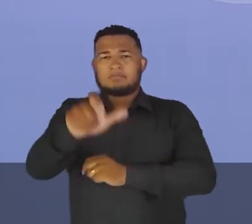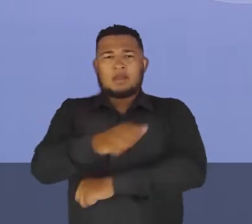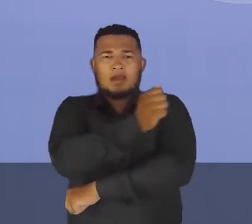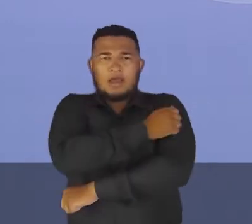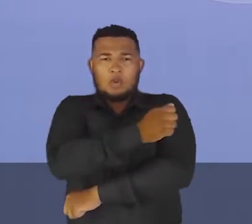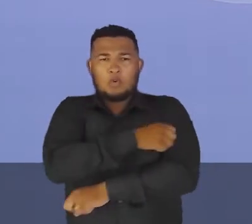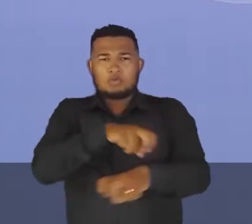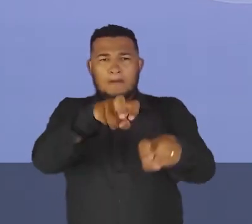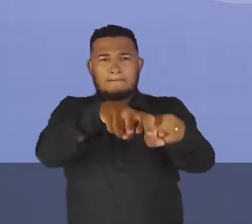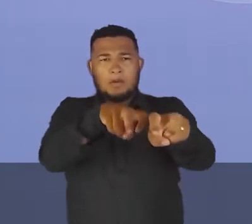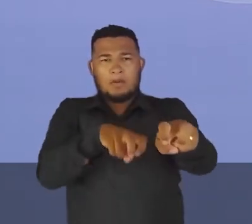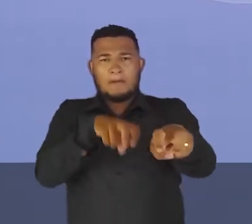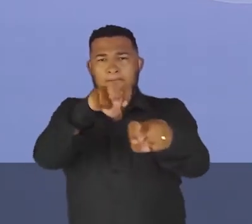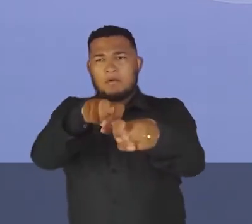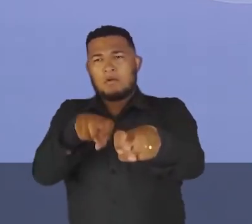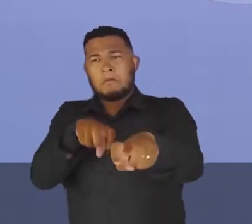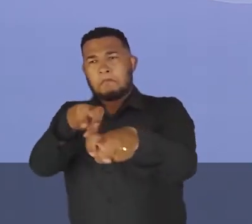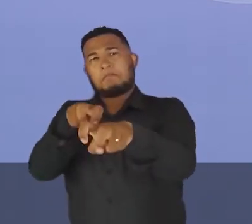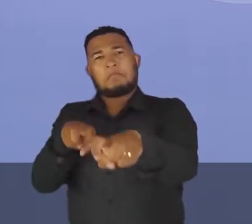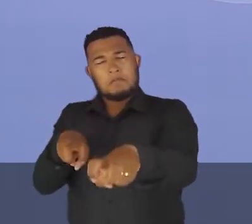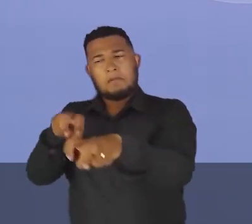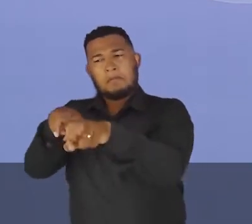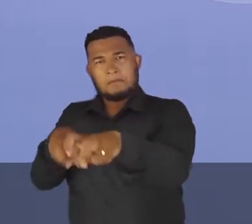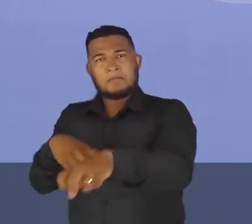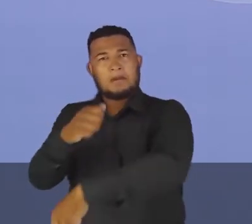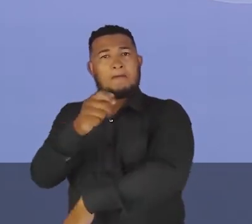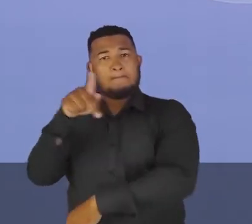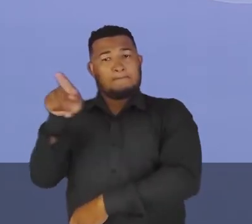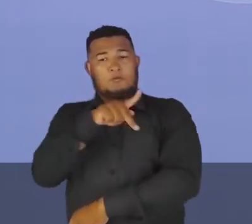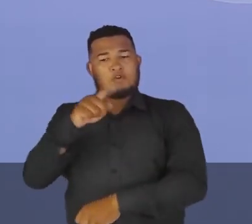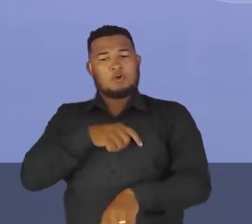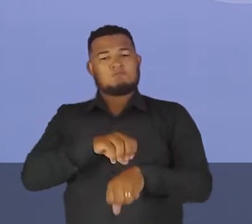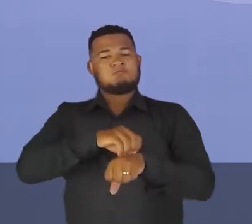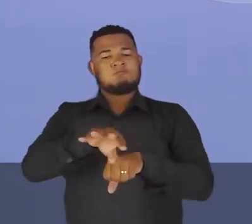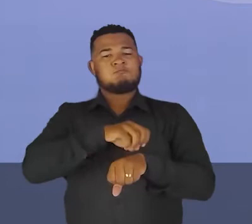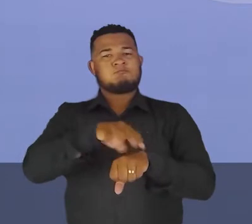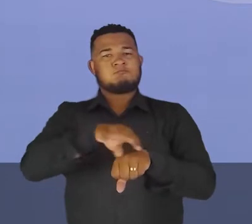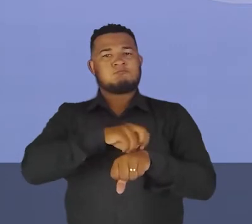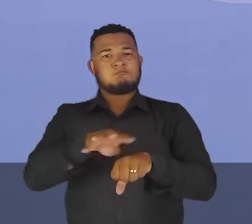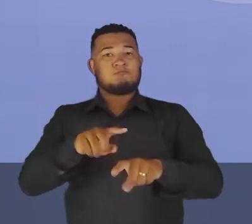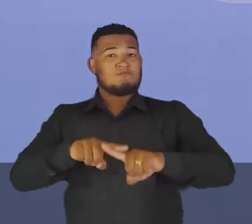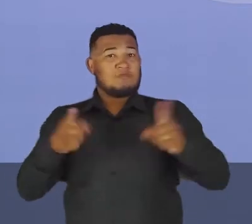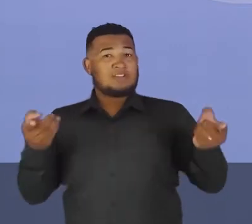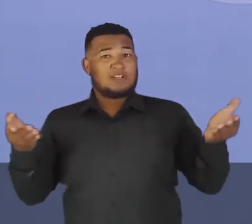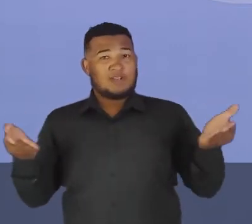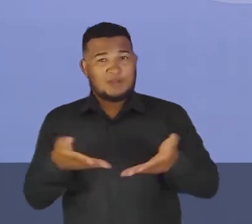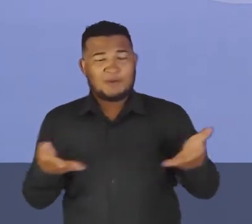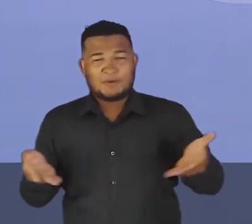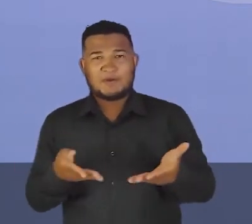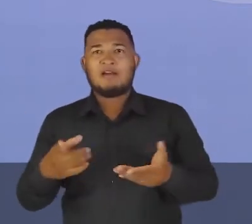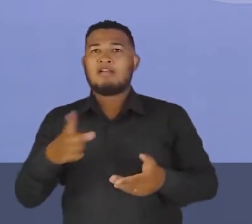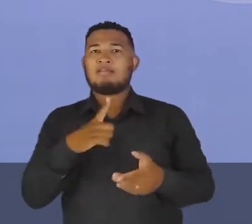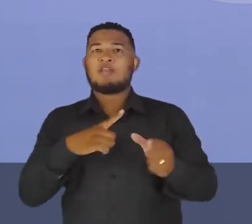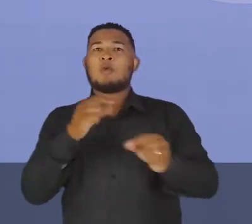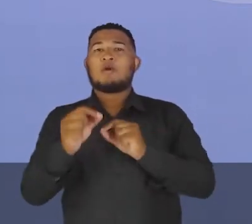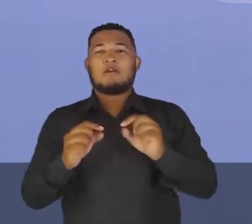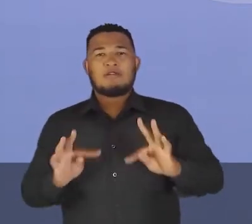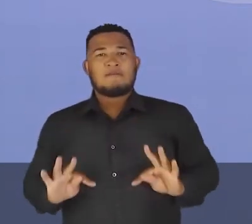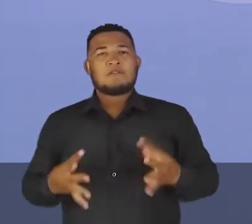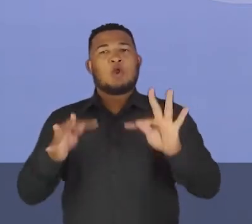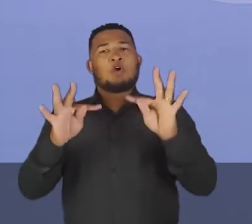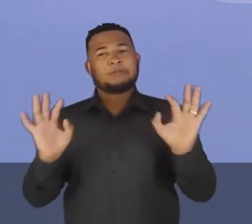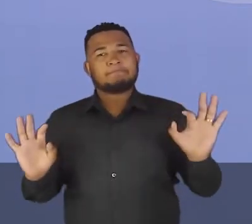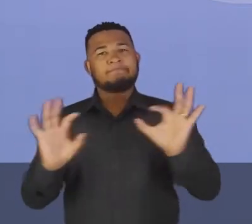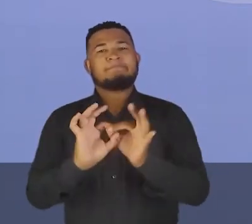carteiras são enfileiradas, um aluno atrás do outro, só que no nosso tempo agora, a gente tem a inclusão da tecnologia.